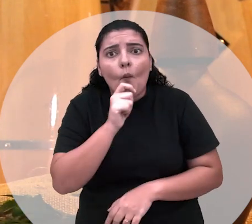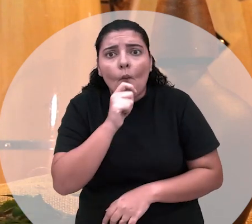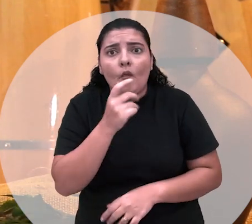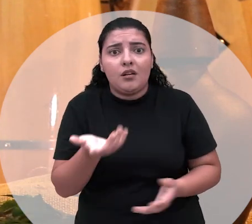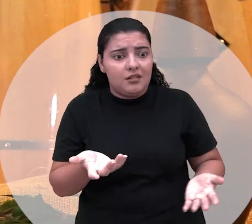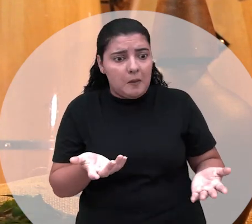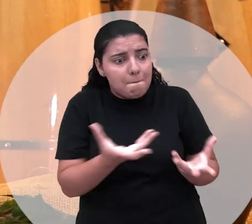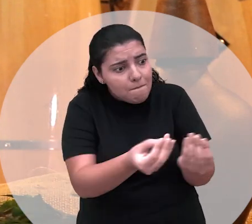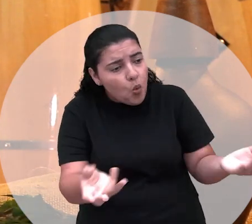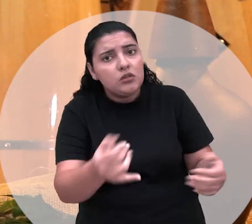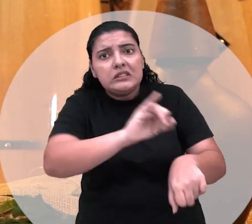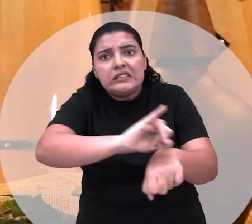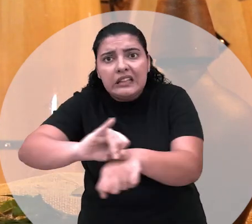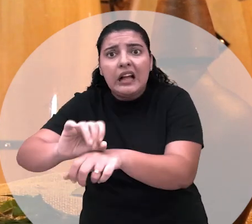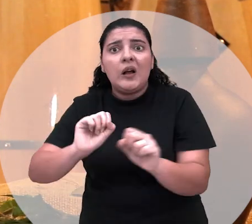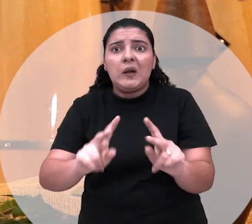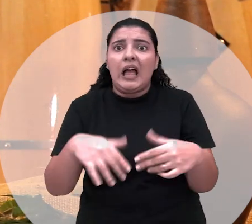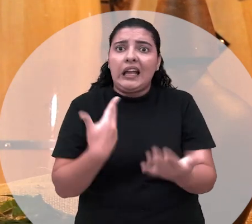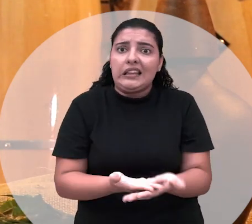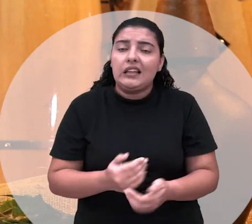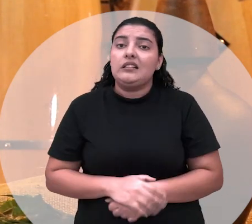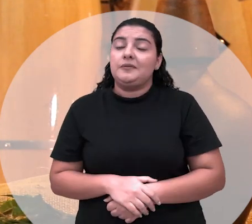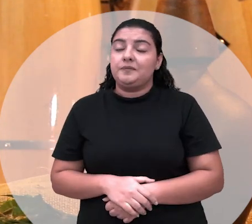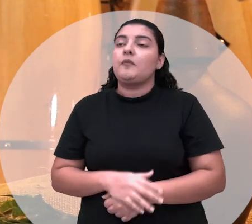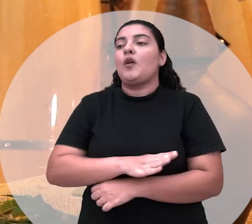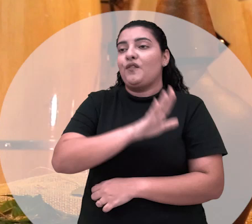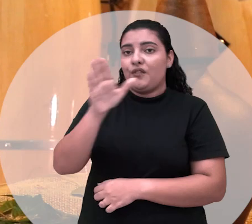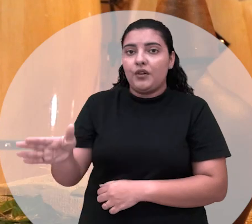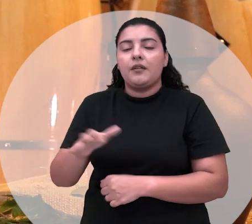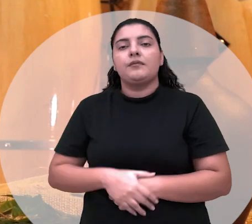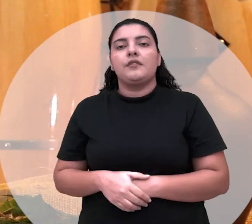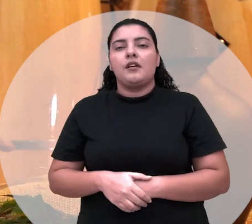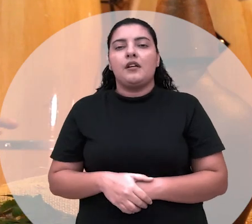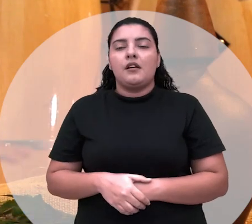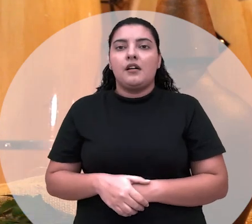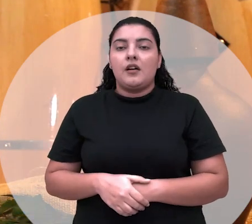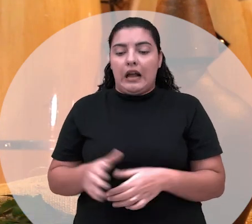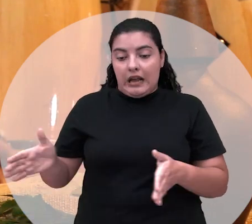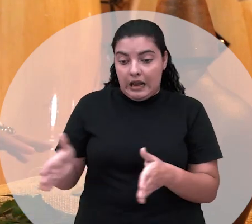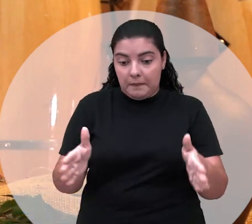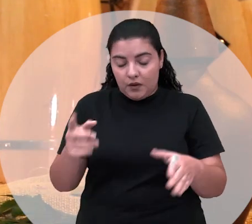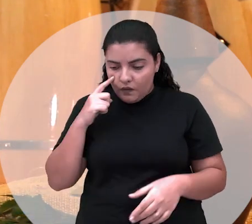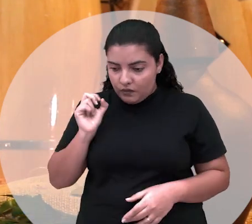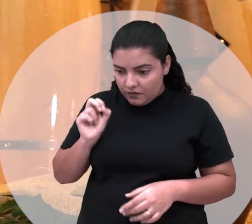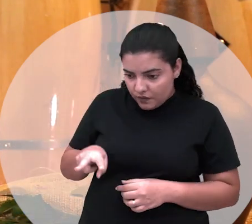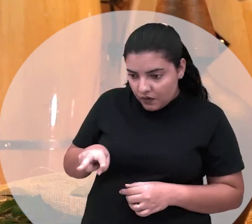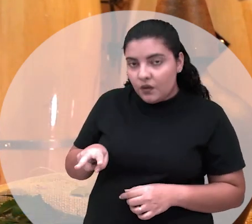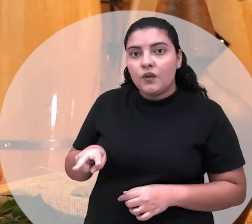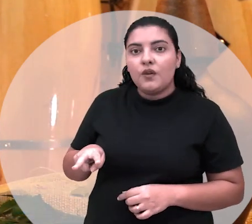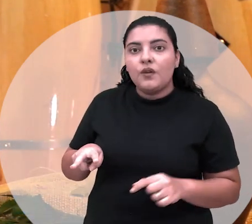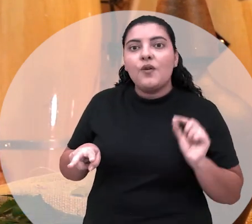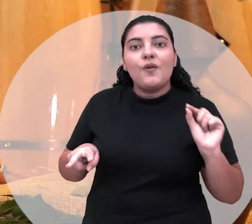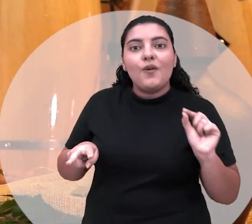Tá bom. Fui. Aí a primeira coisa com que também eu me deparo no chão, que eu olhei,